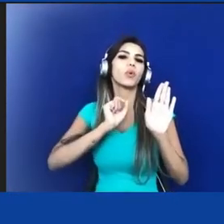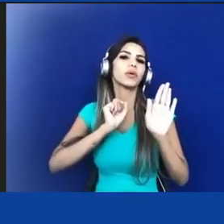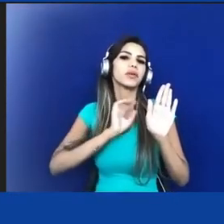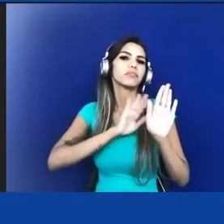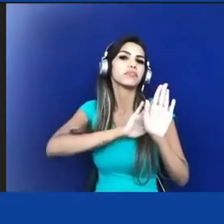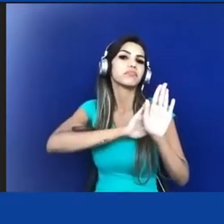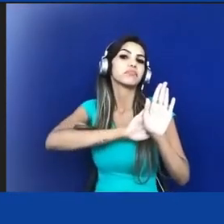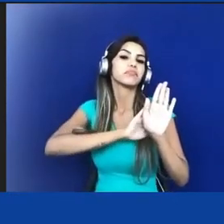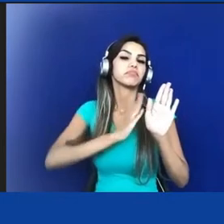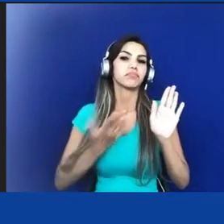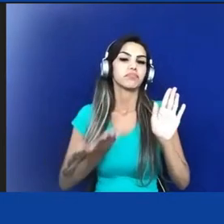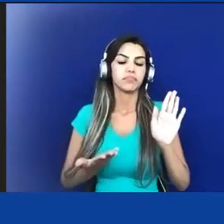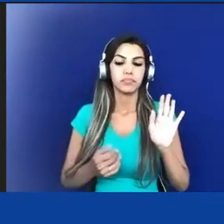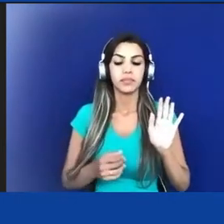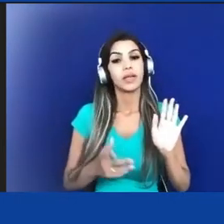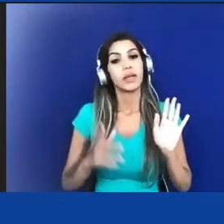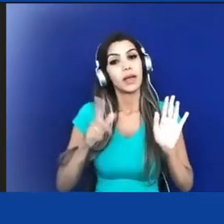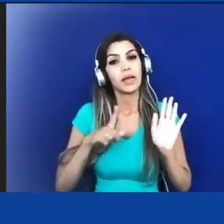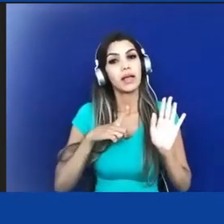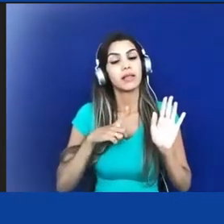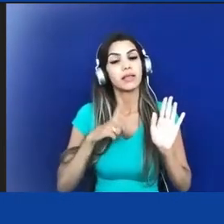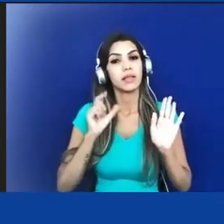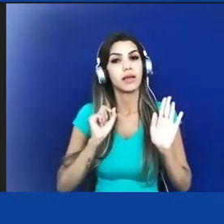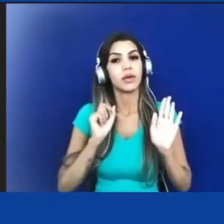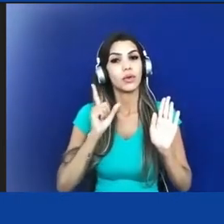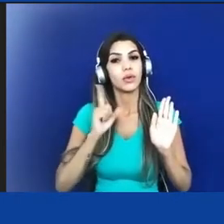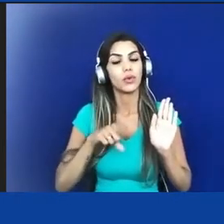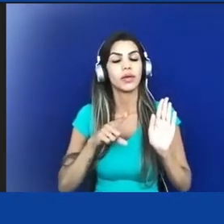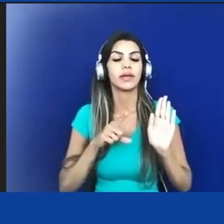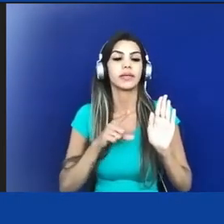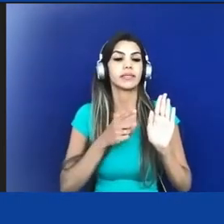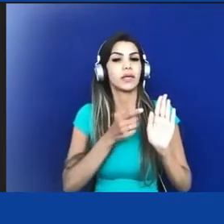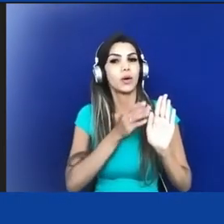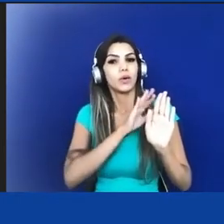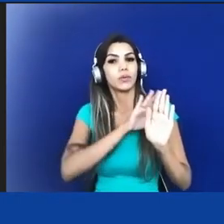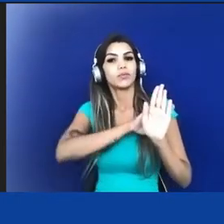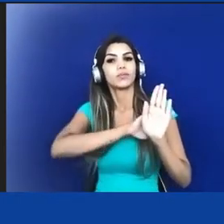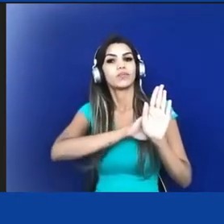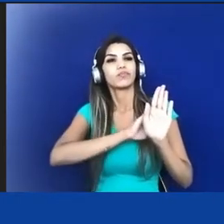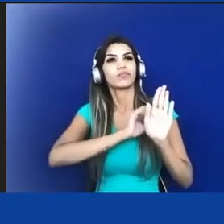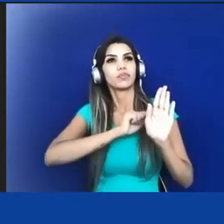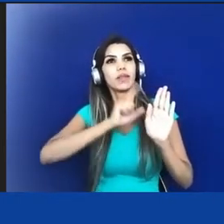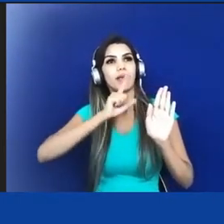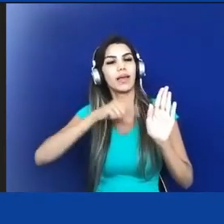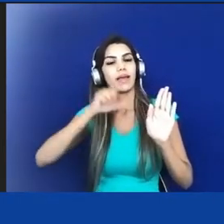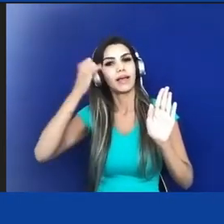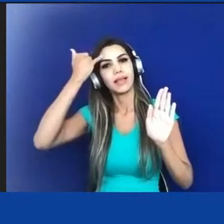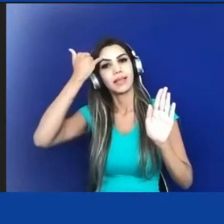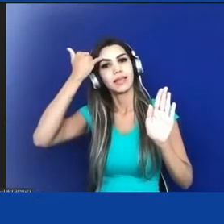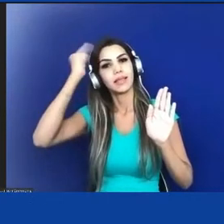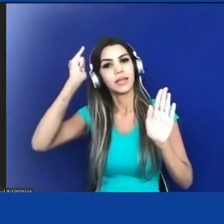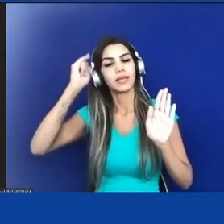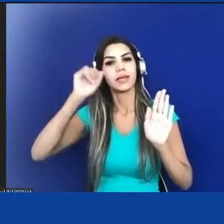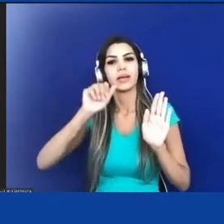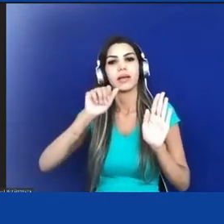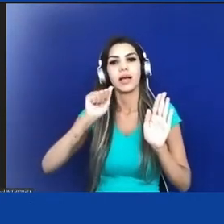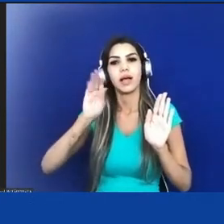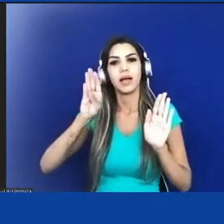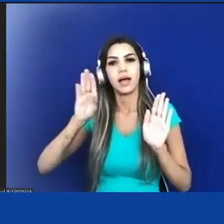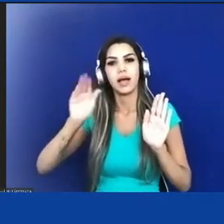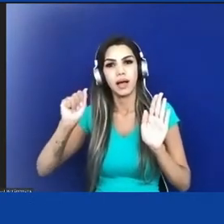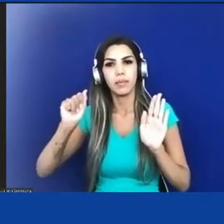que está por detrás disso é a ideia de que a aba mudou.